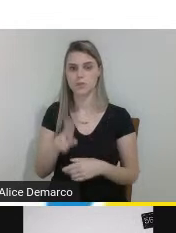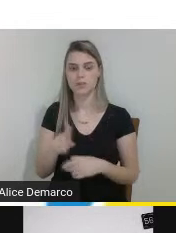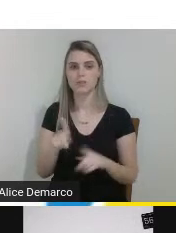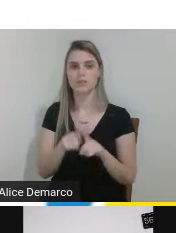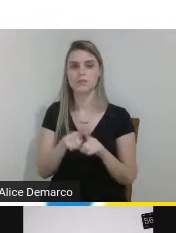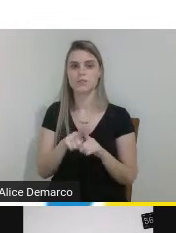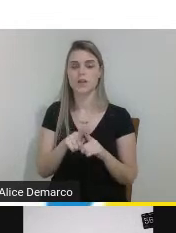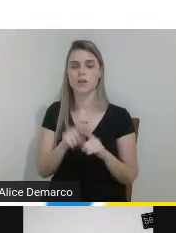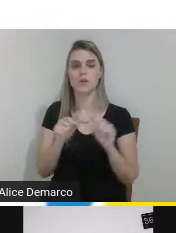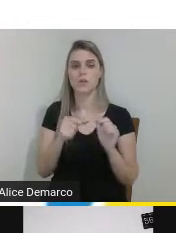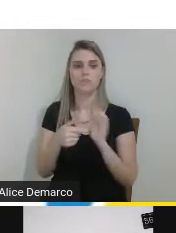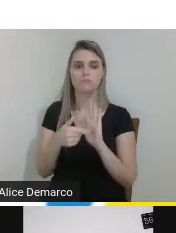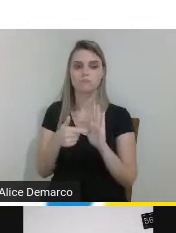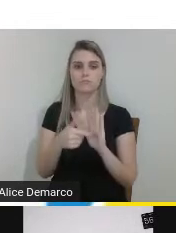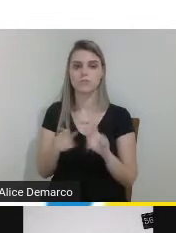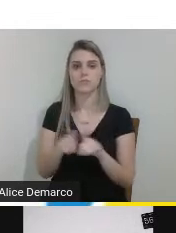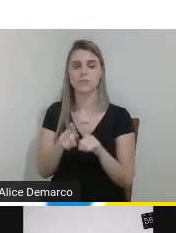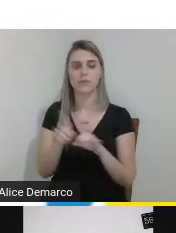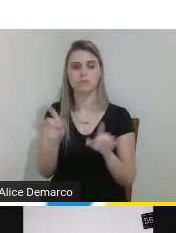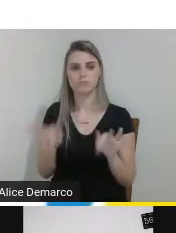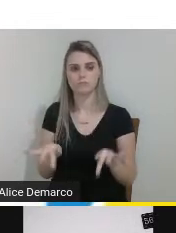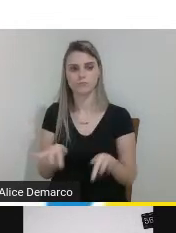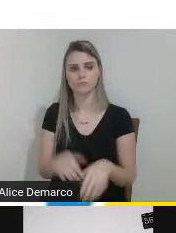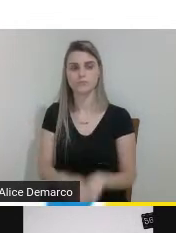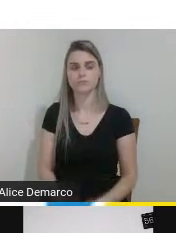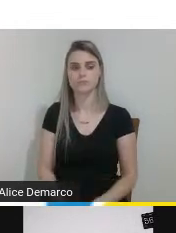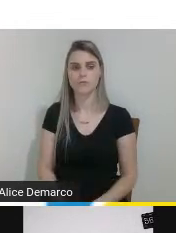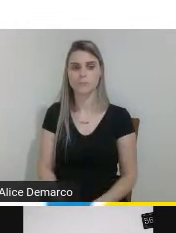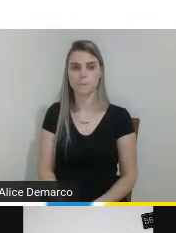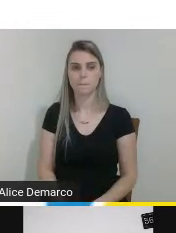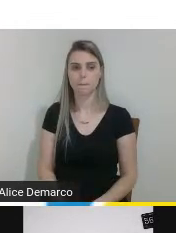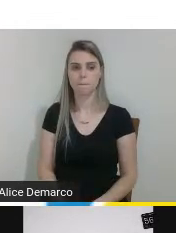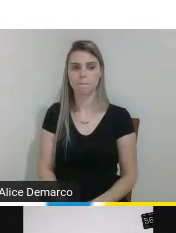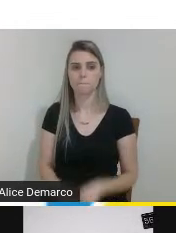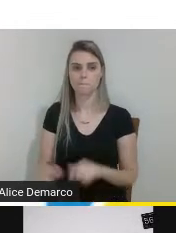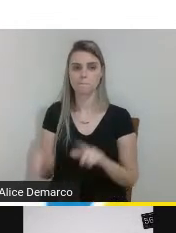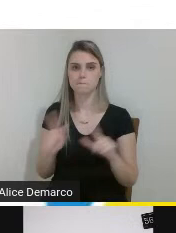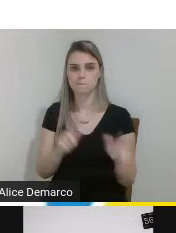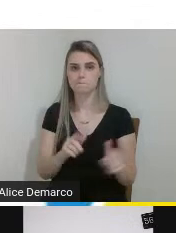os resultados e também das conclusões próximo